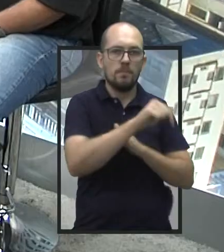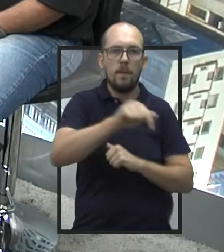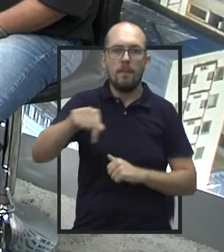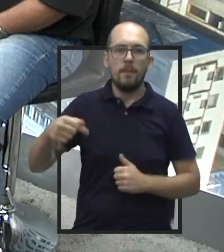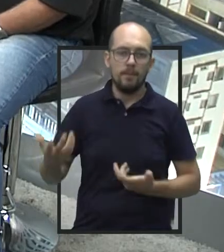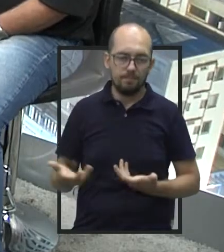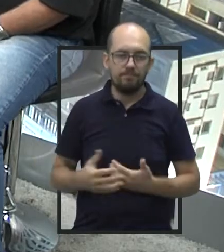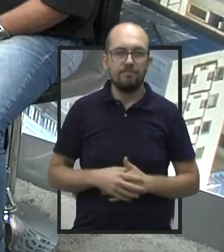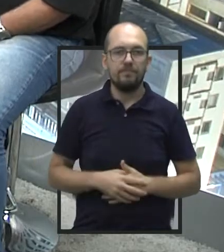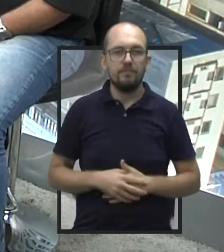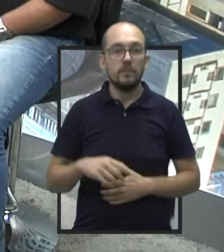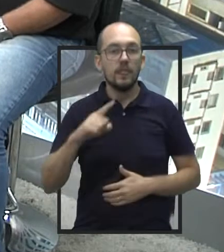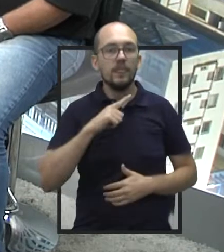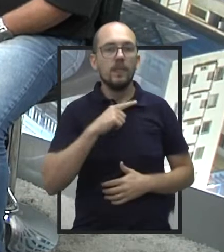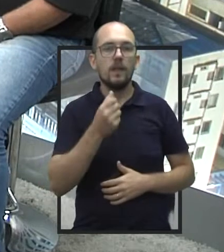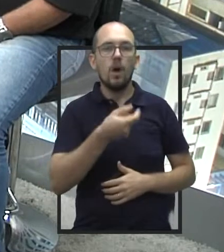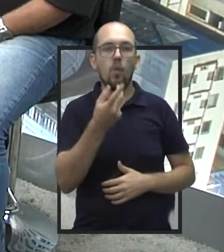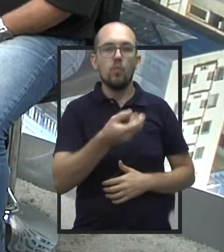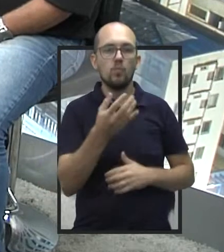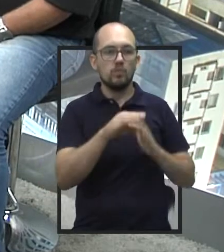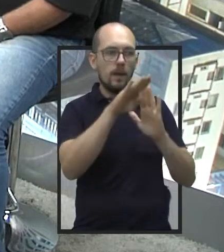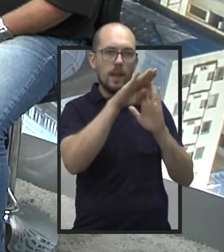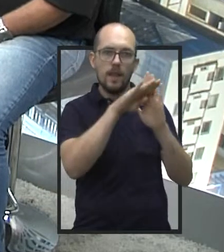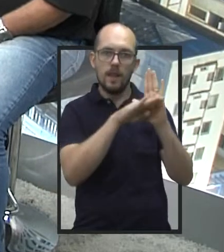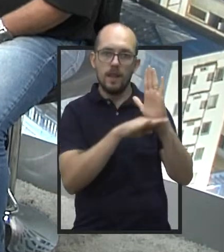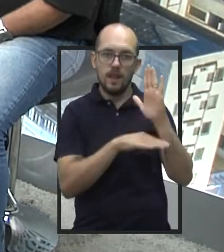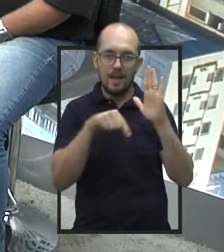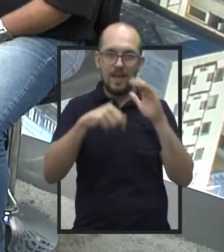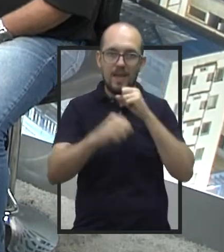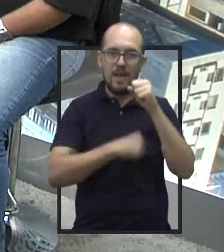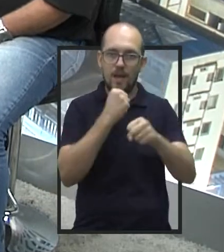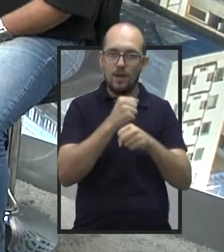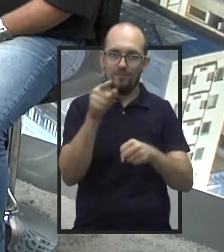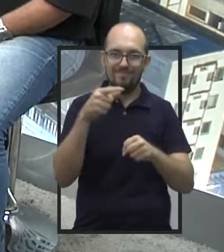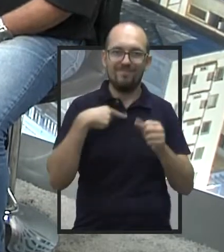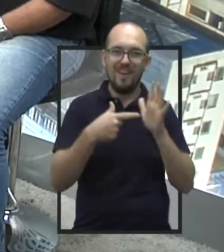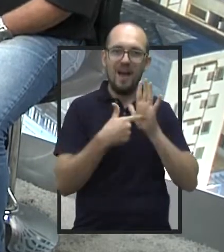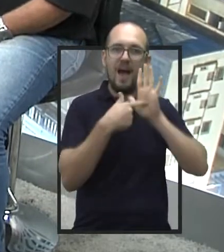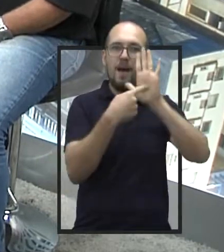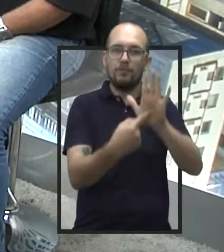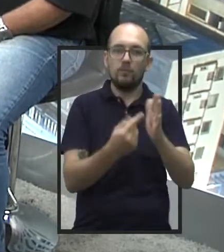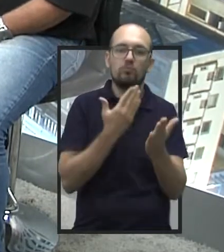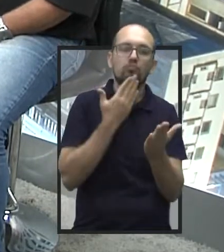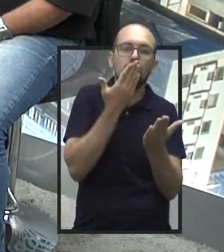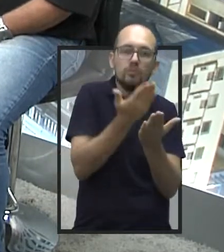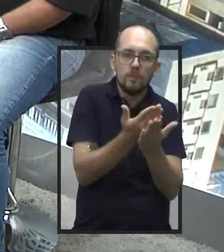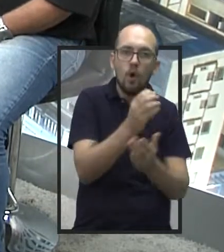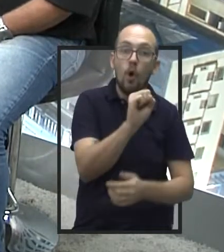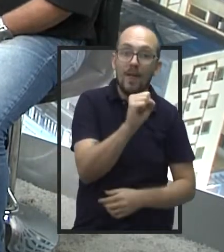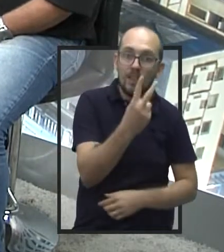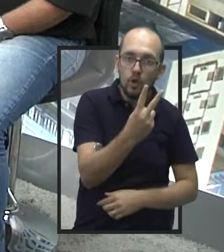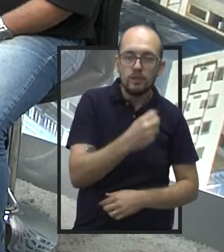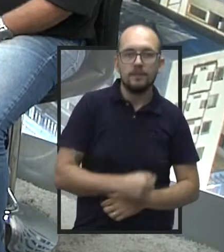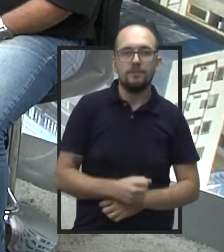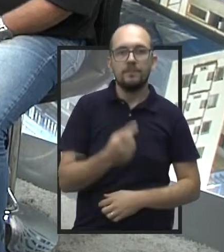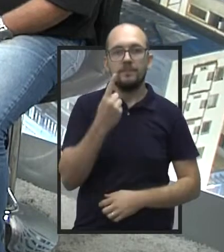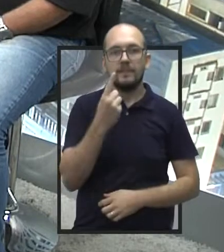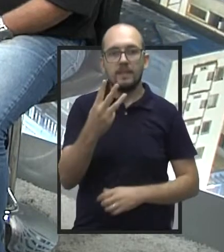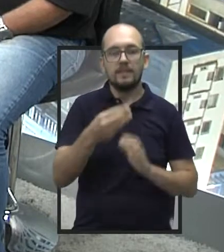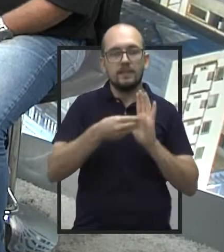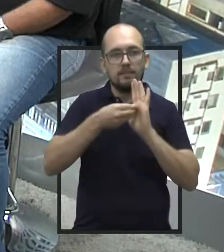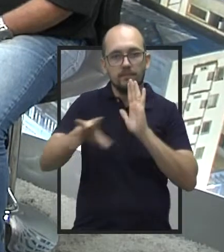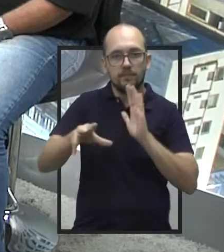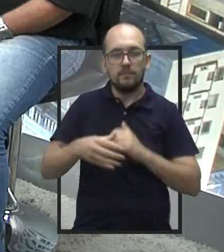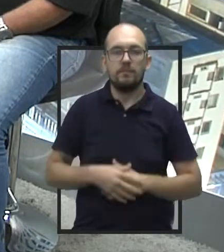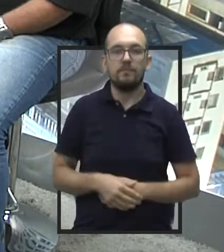Nós temos alguns números aqui do mandato do senhor neste ano. O senhor apresentou 82 requerimentos, 3 indicações, 5